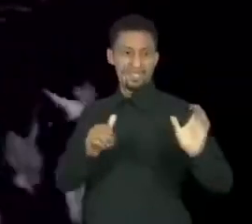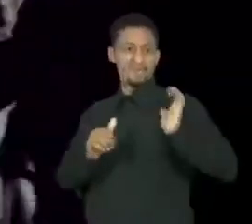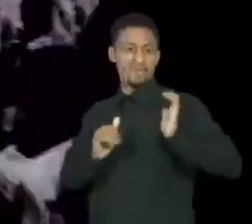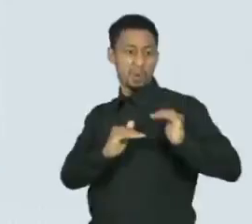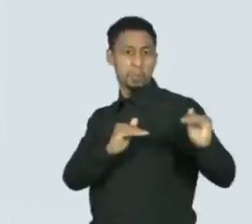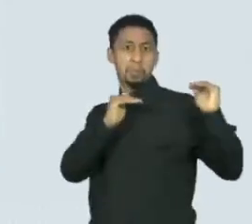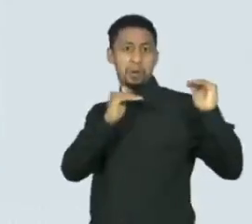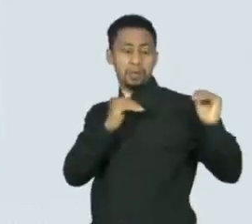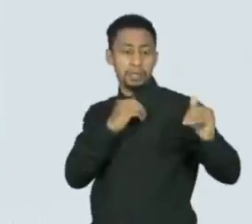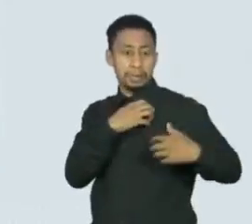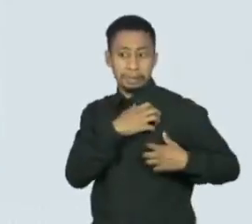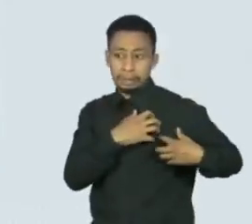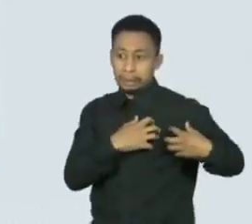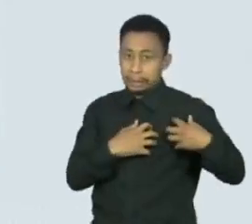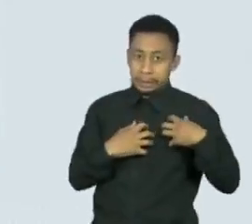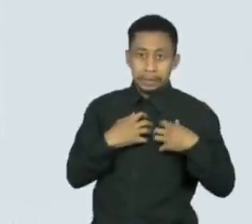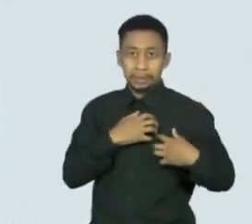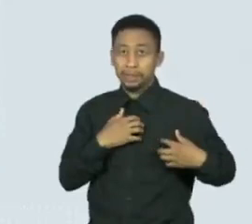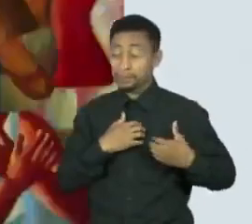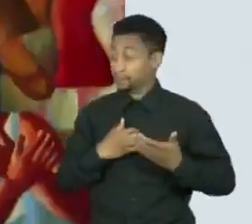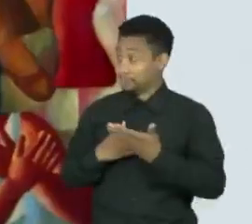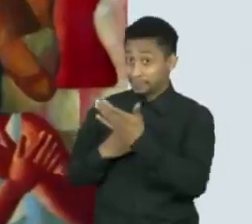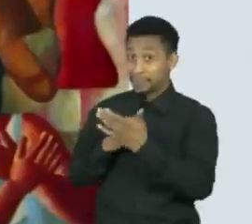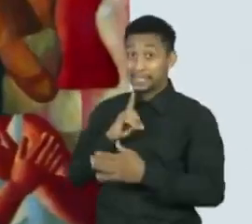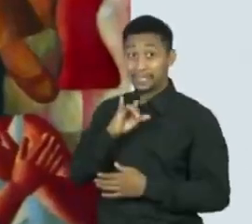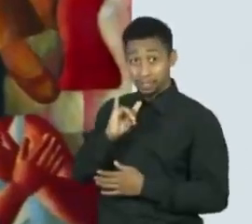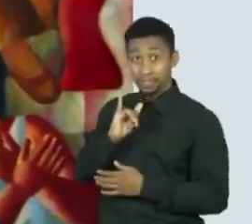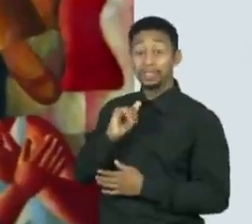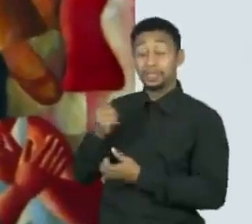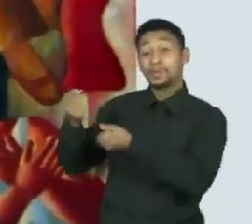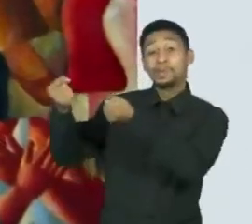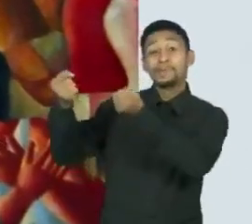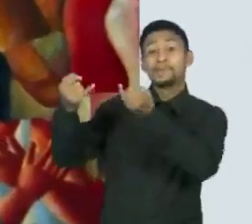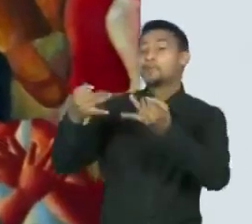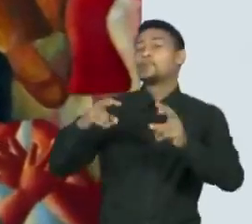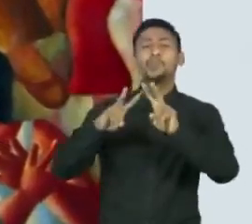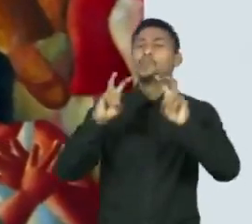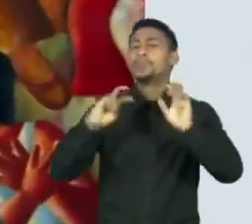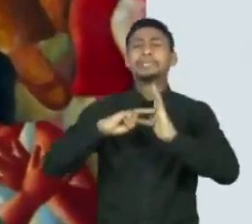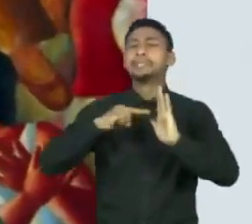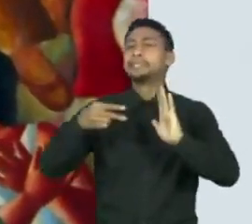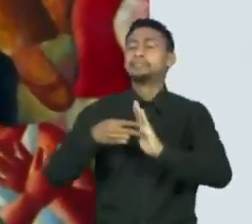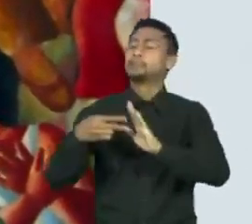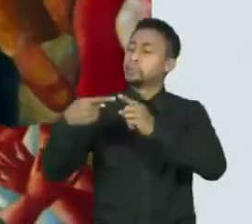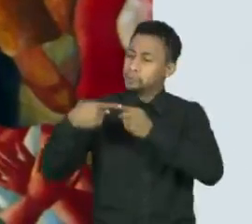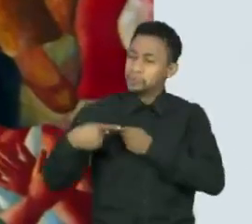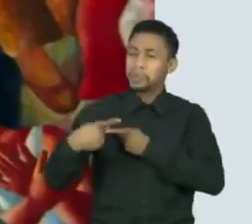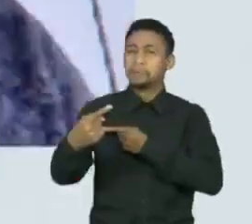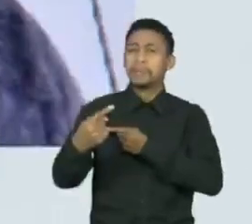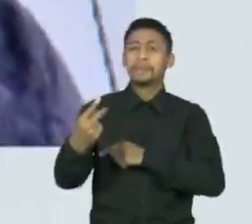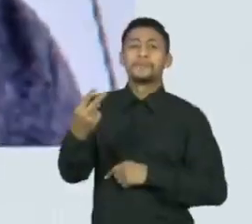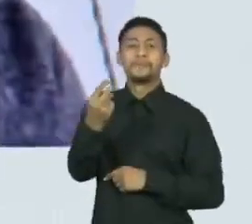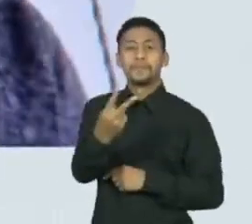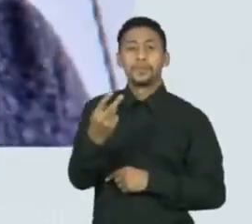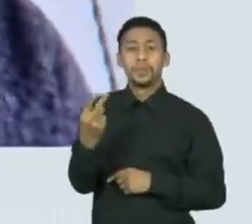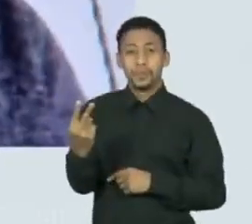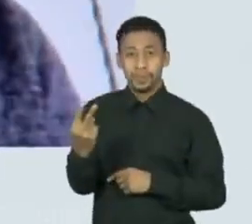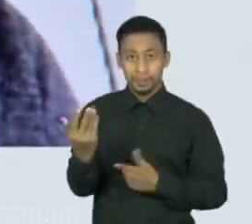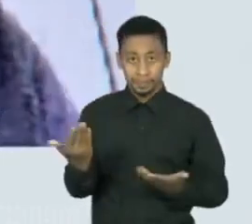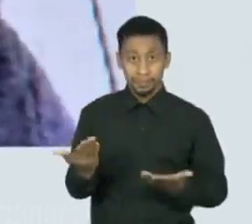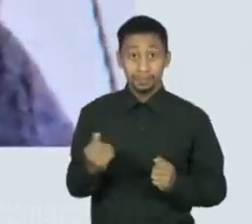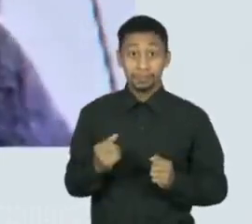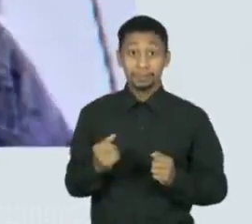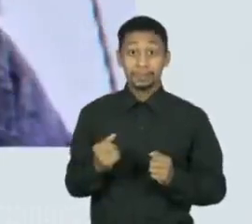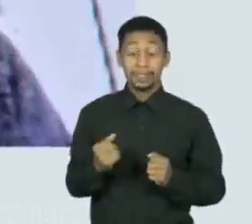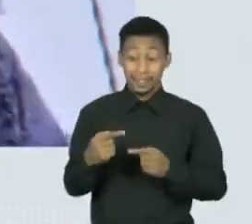paulista. Foi assim que Di Cavalcante explicou o que seria a Semana de 22. Di Cavalcante era